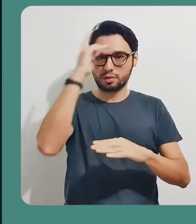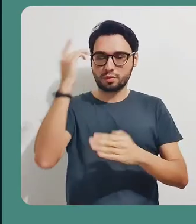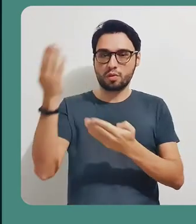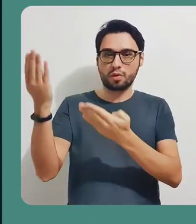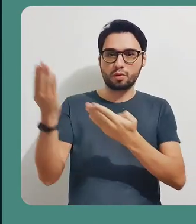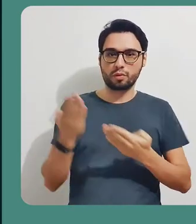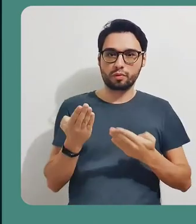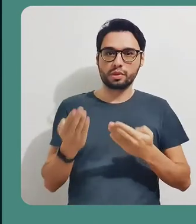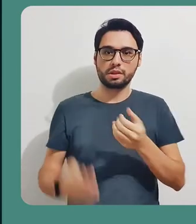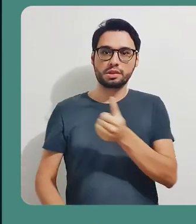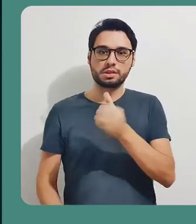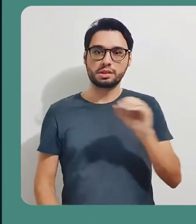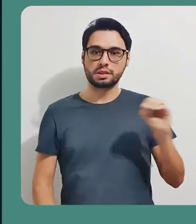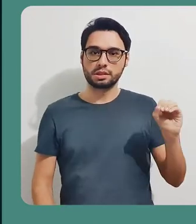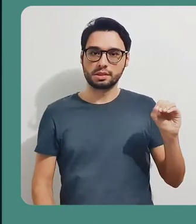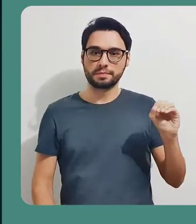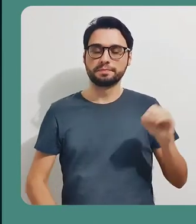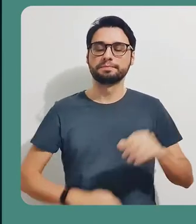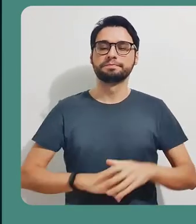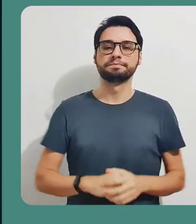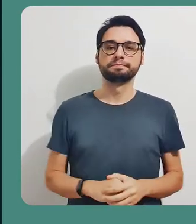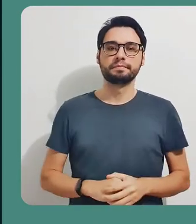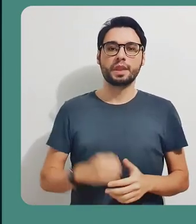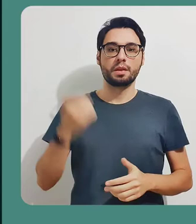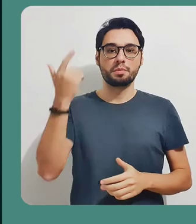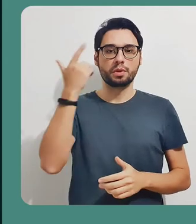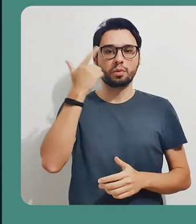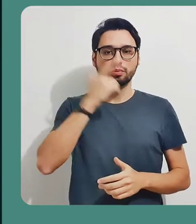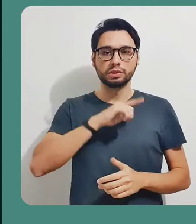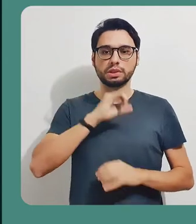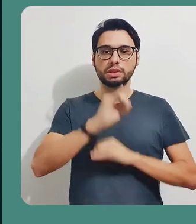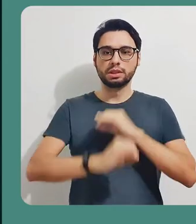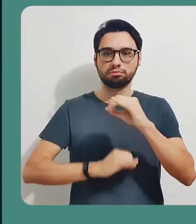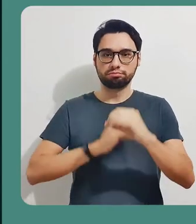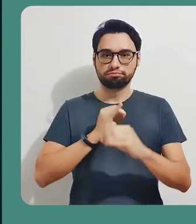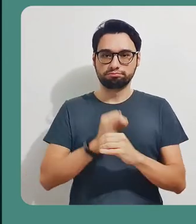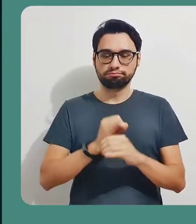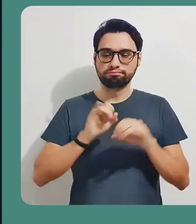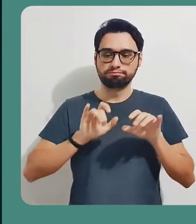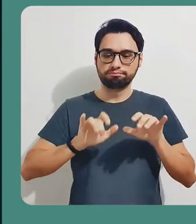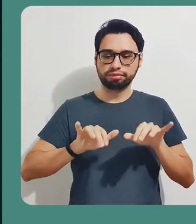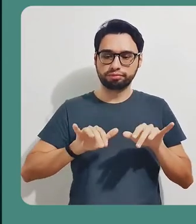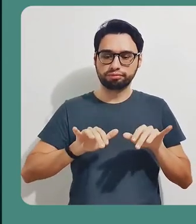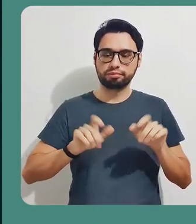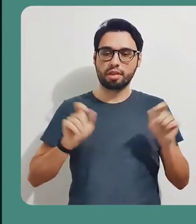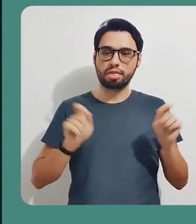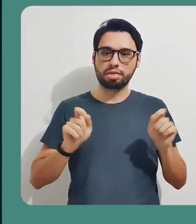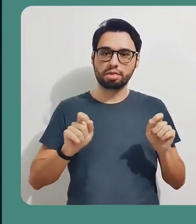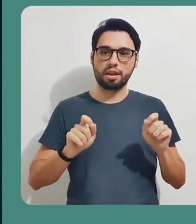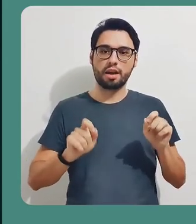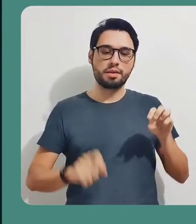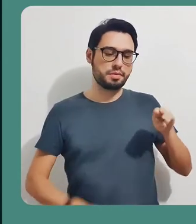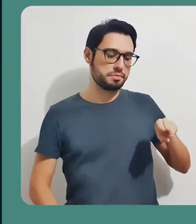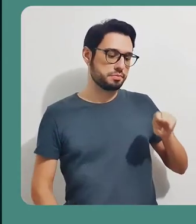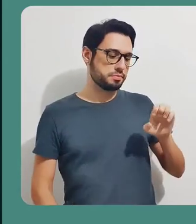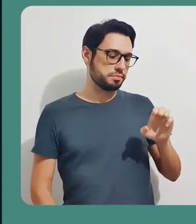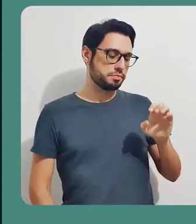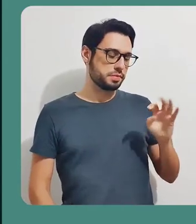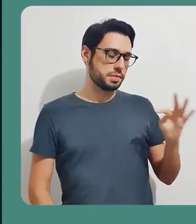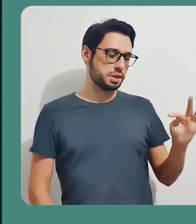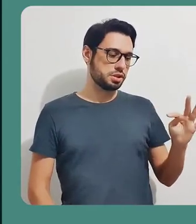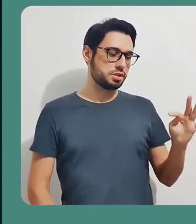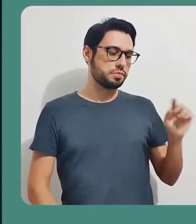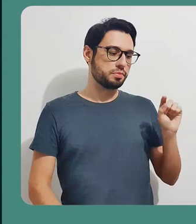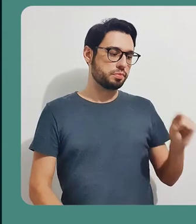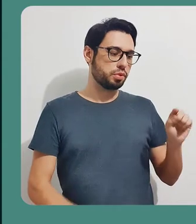com a vinculação de no máximo 100 participantes. Para acessar o sistema de web conferência da